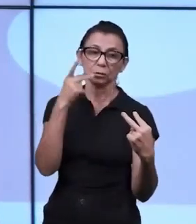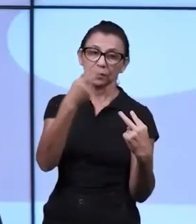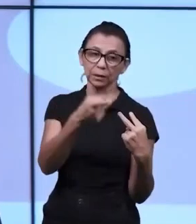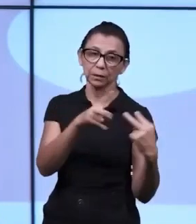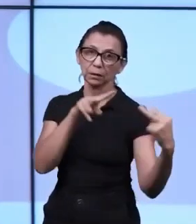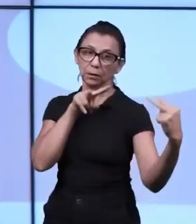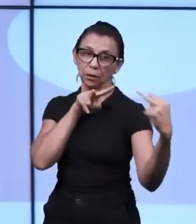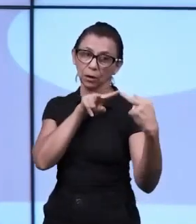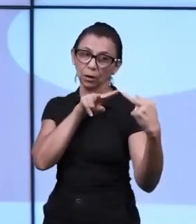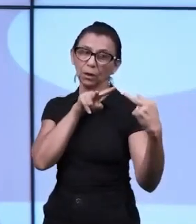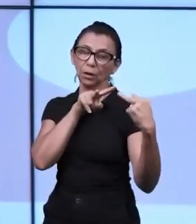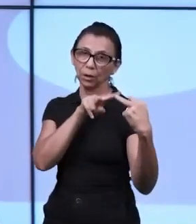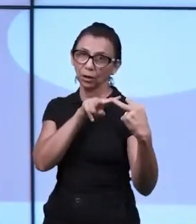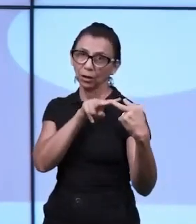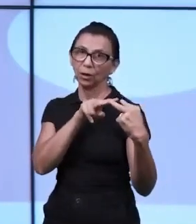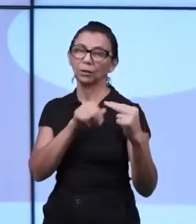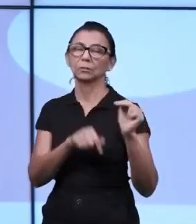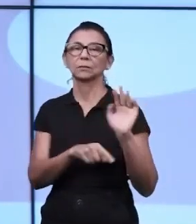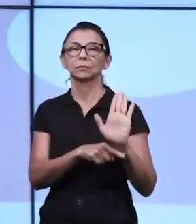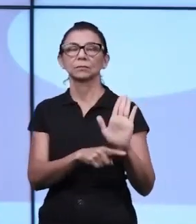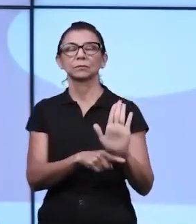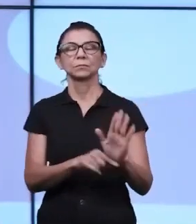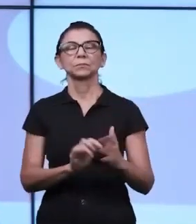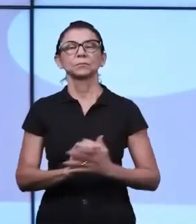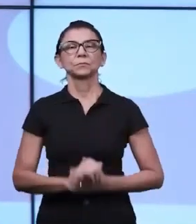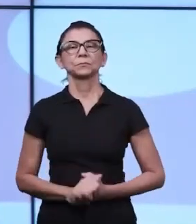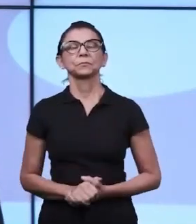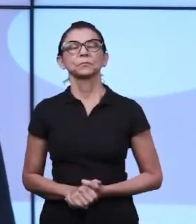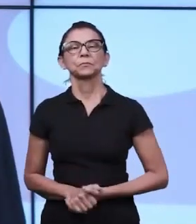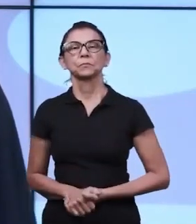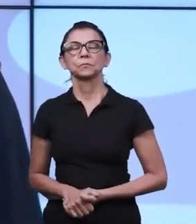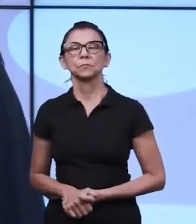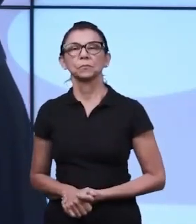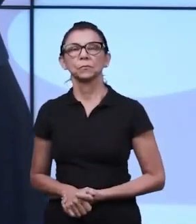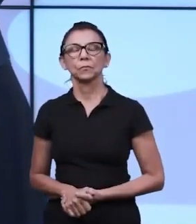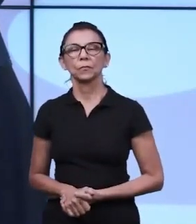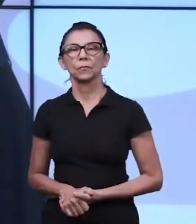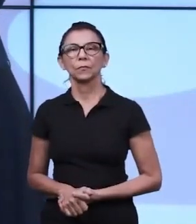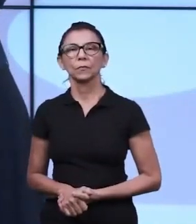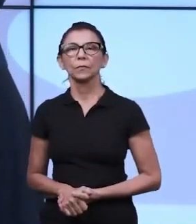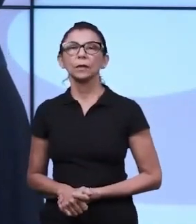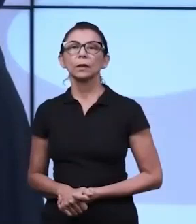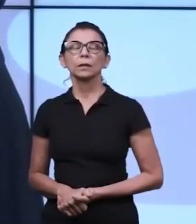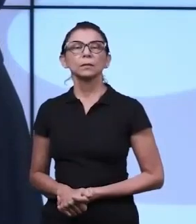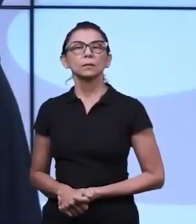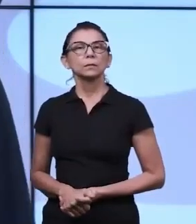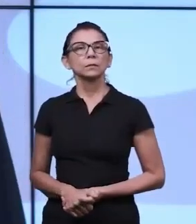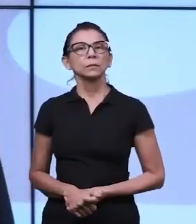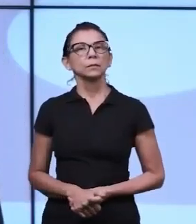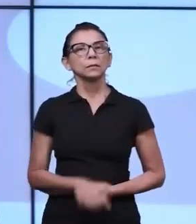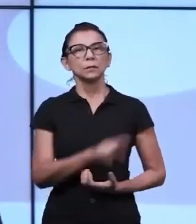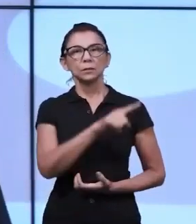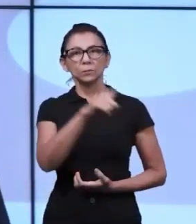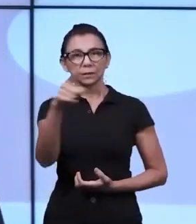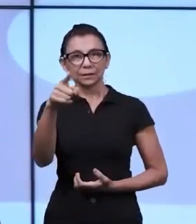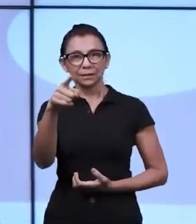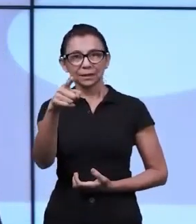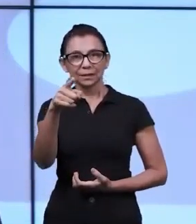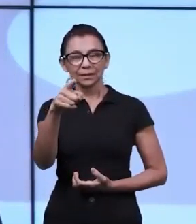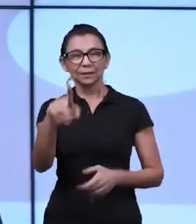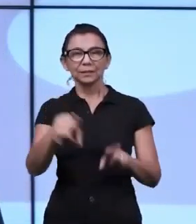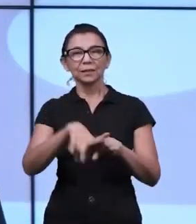E ajuda ela a focando naquilo que naquele momento é necessário. E acredite que você também está